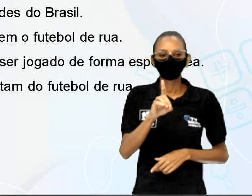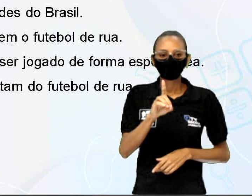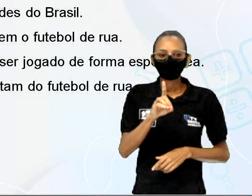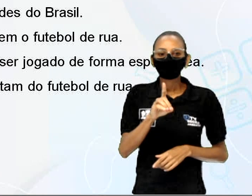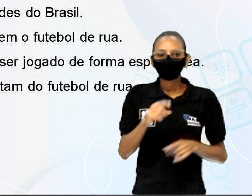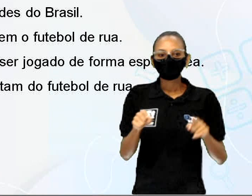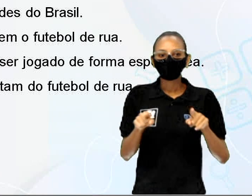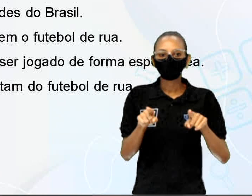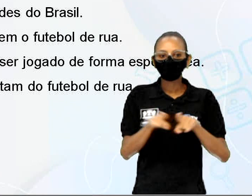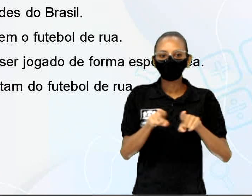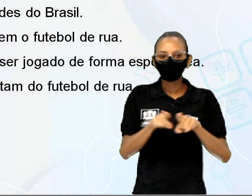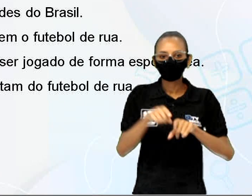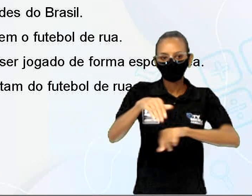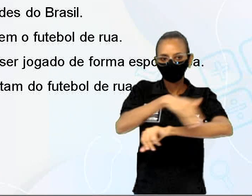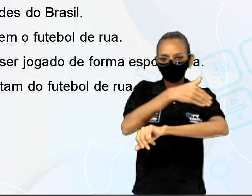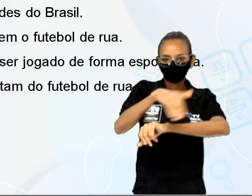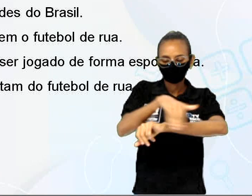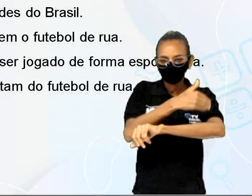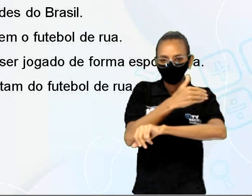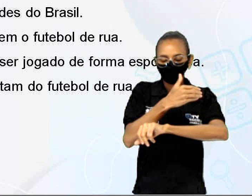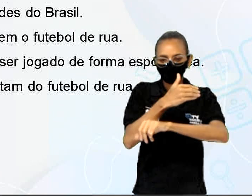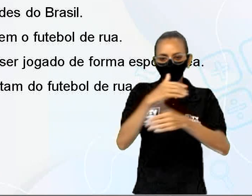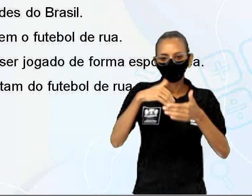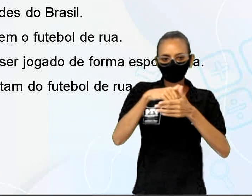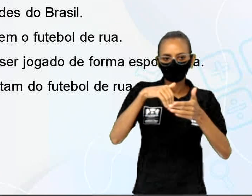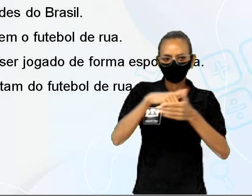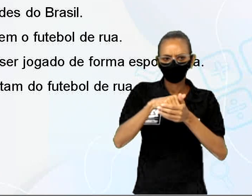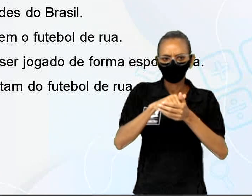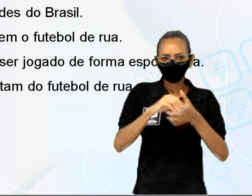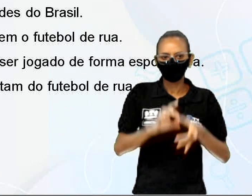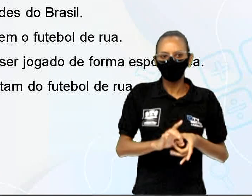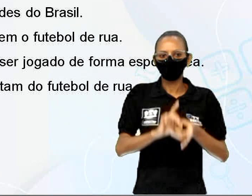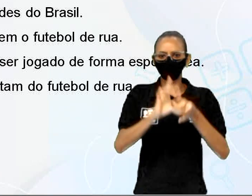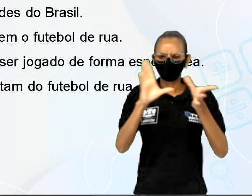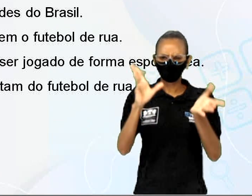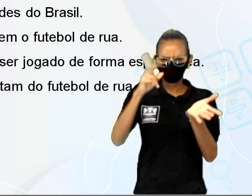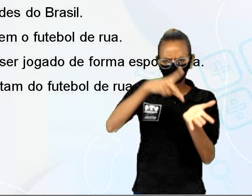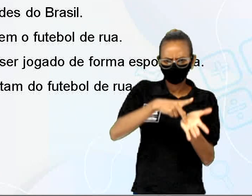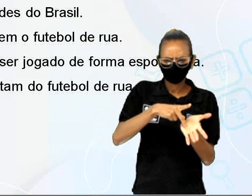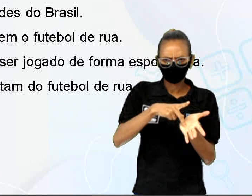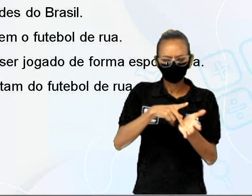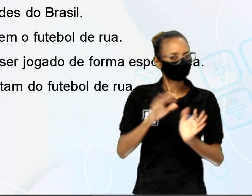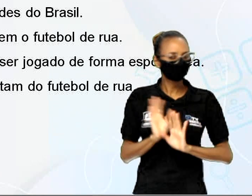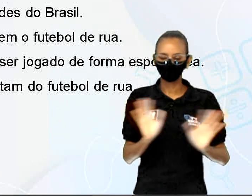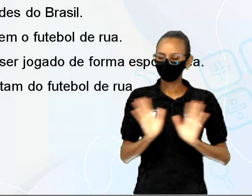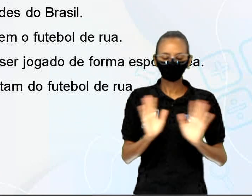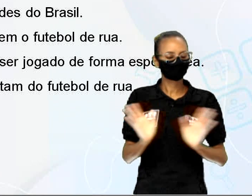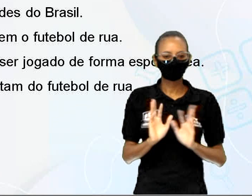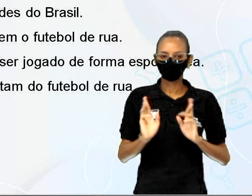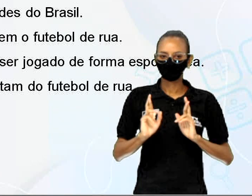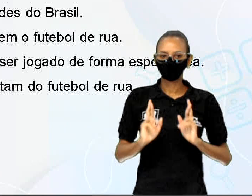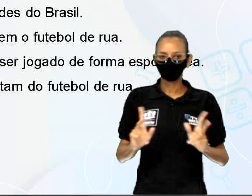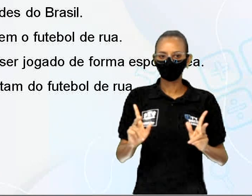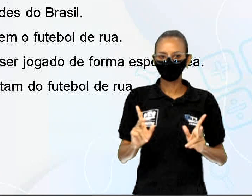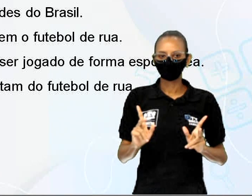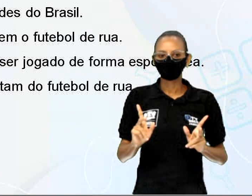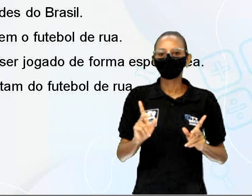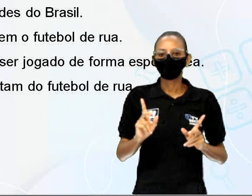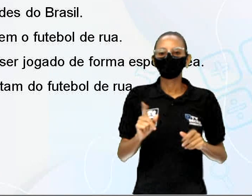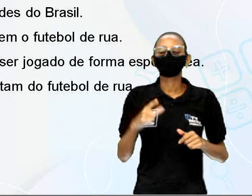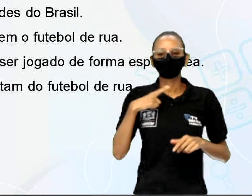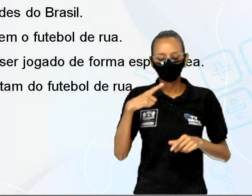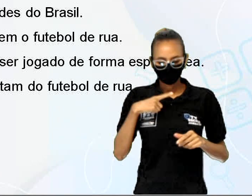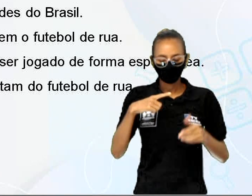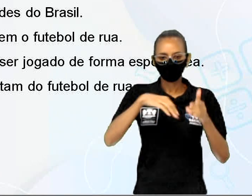futebol de verdade por ser jogado de forma espontânea não há um momento do texto que ele fala assim o futebol de rua e o futebol de